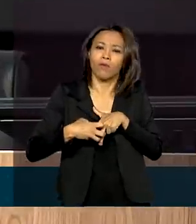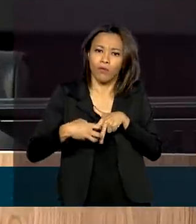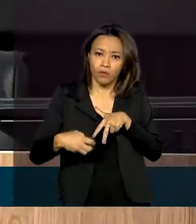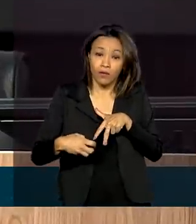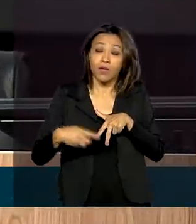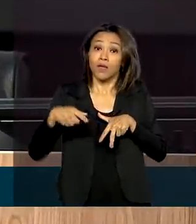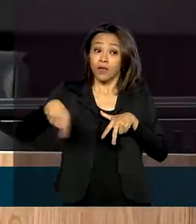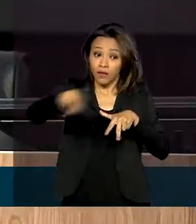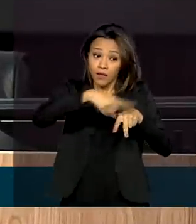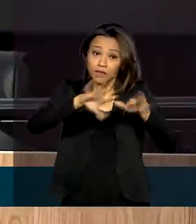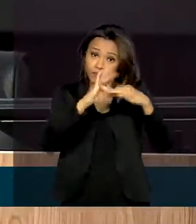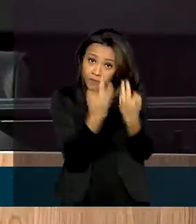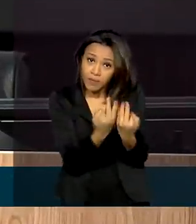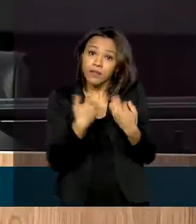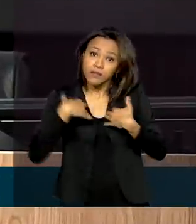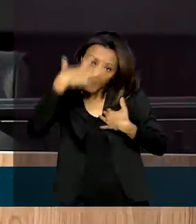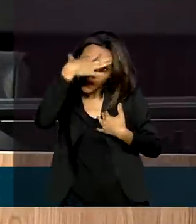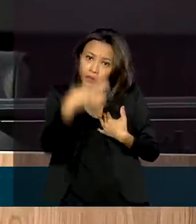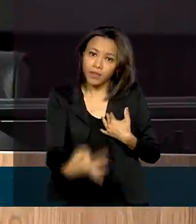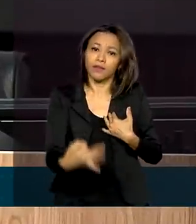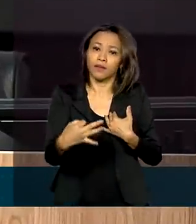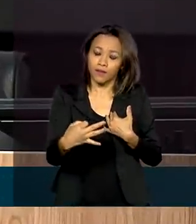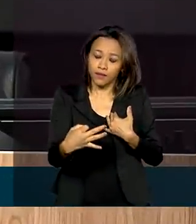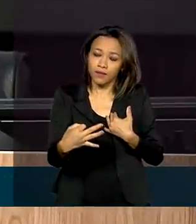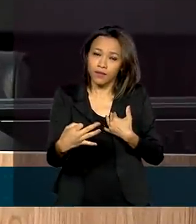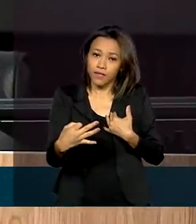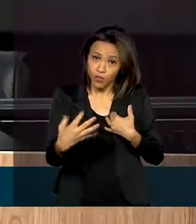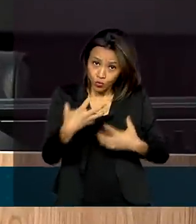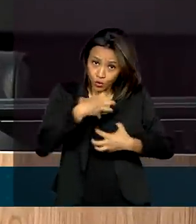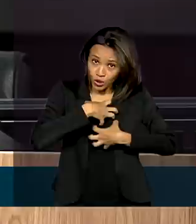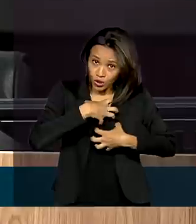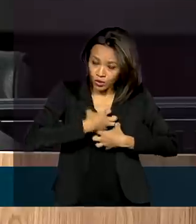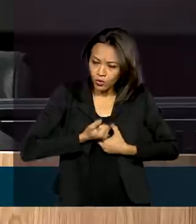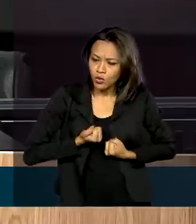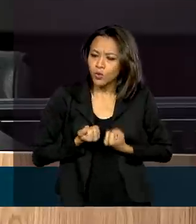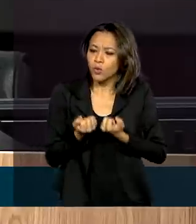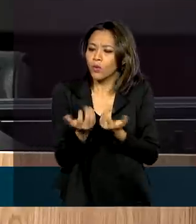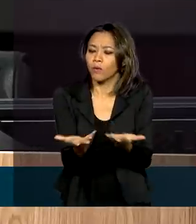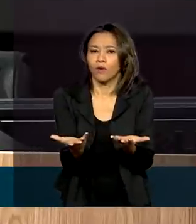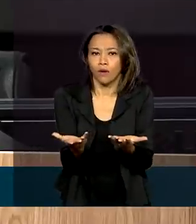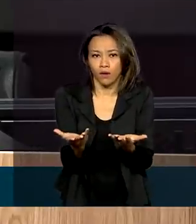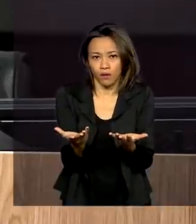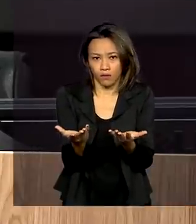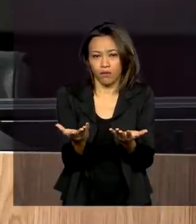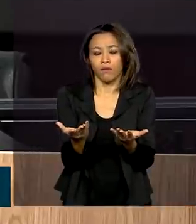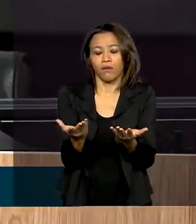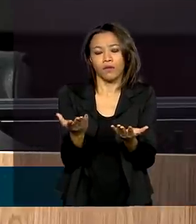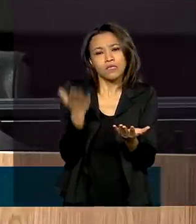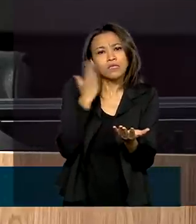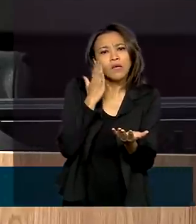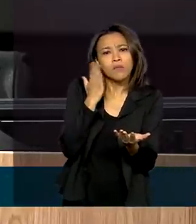compreenderem aquele ato, saberem disso e